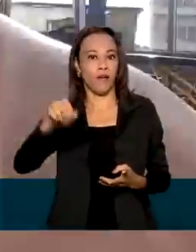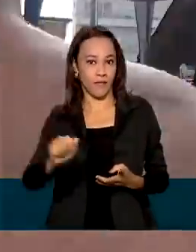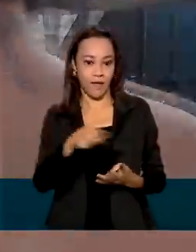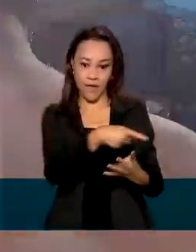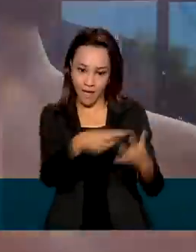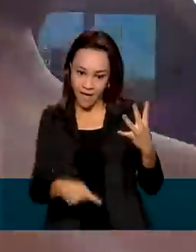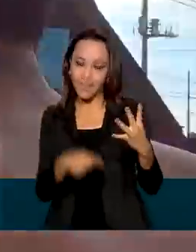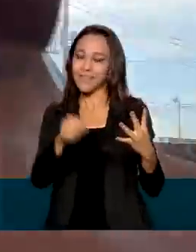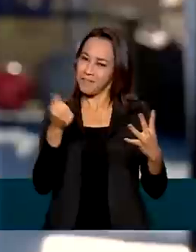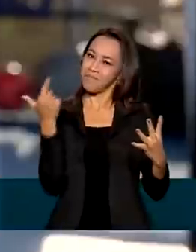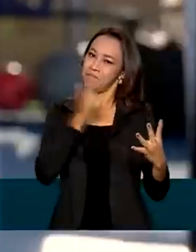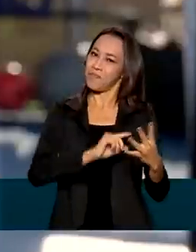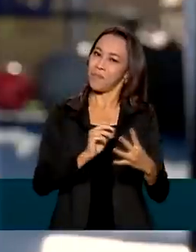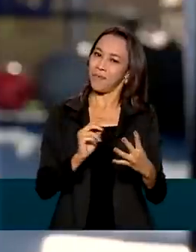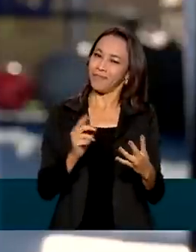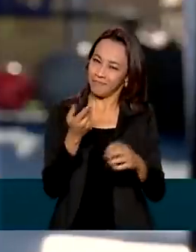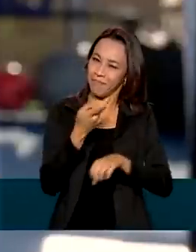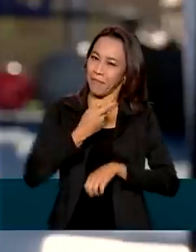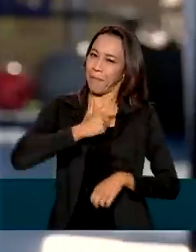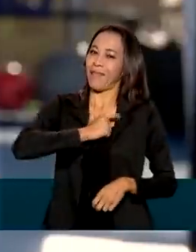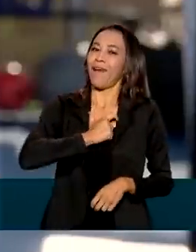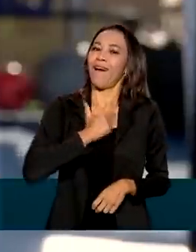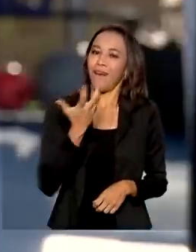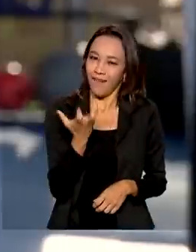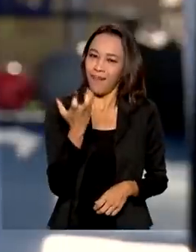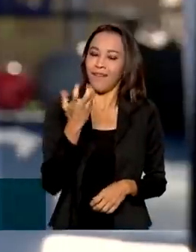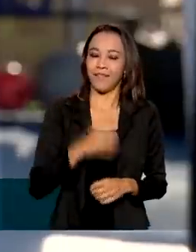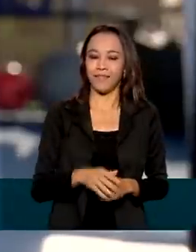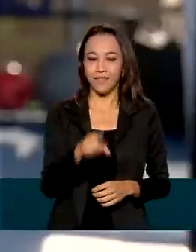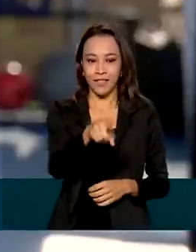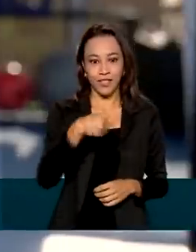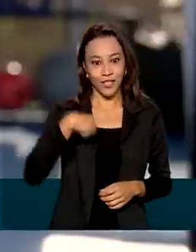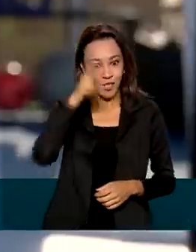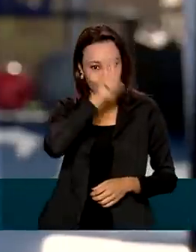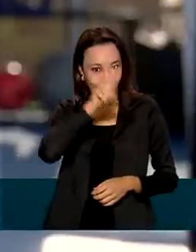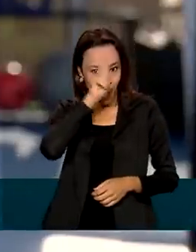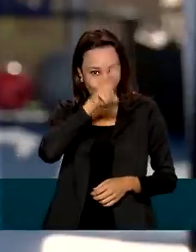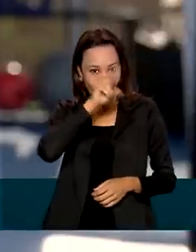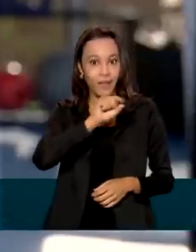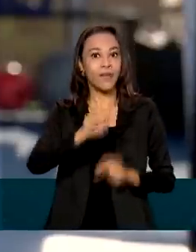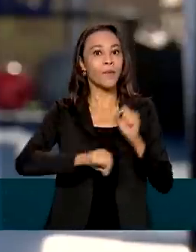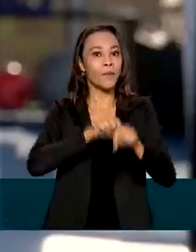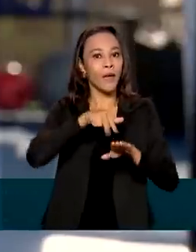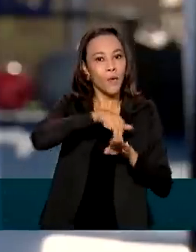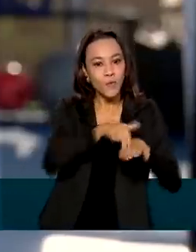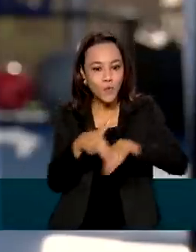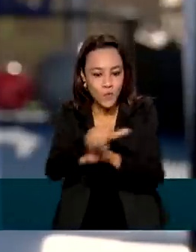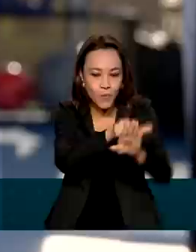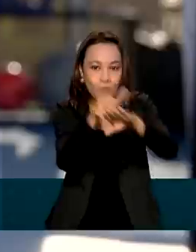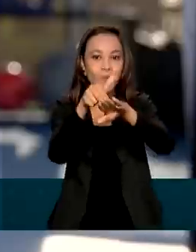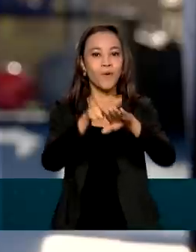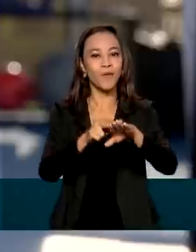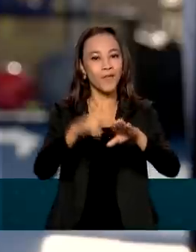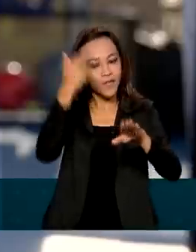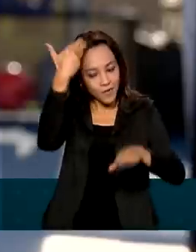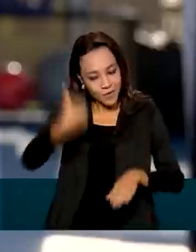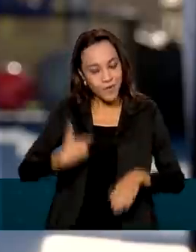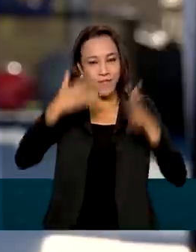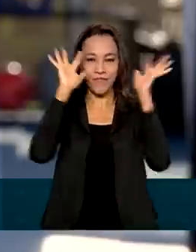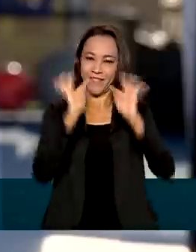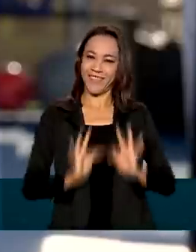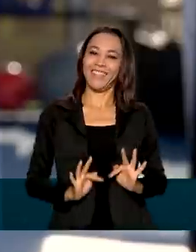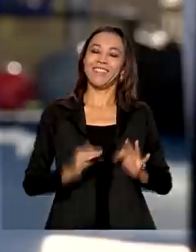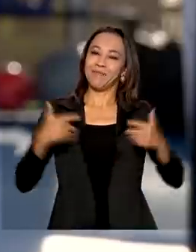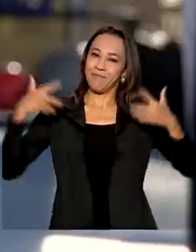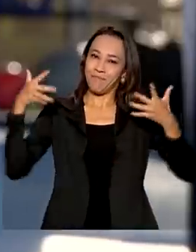promessa de medalhas. Momento histórico para o surf e eu estou muito feliz de fazer parte disso. Agora é